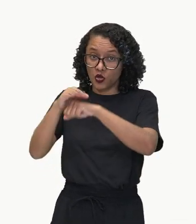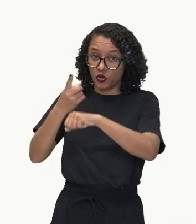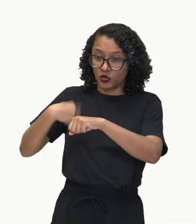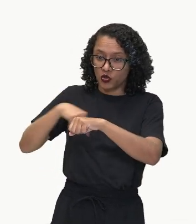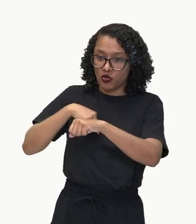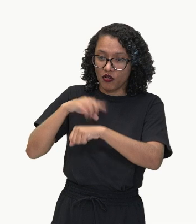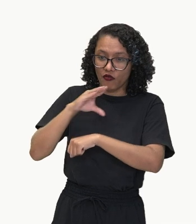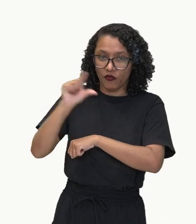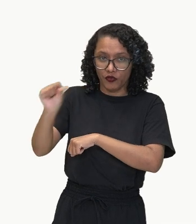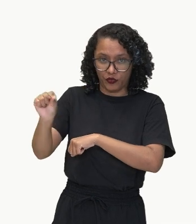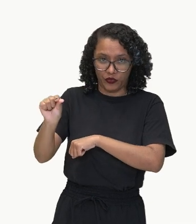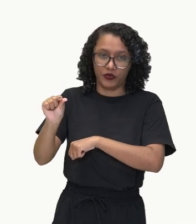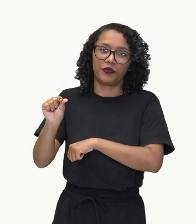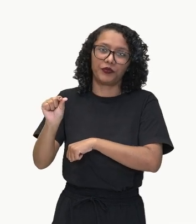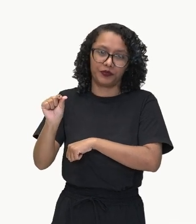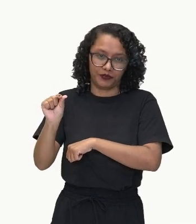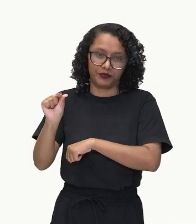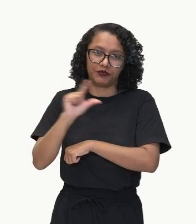de noite.